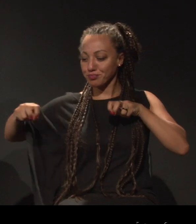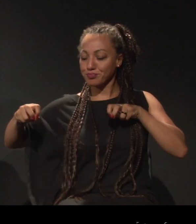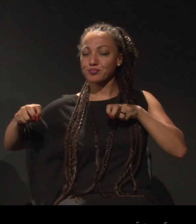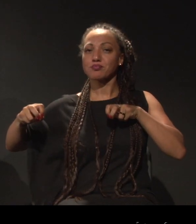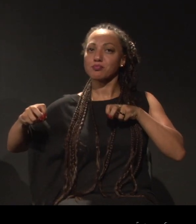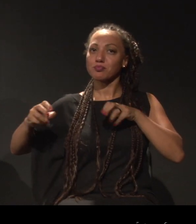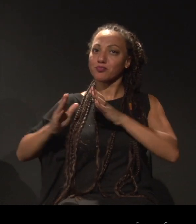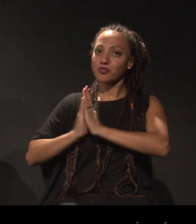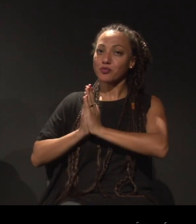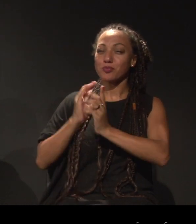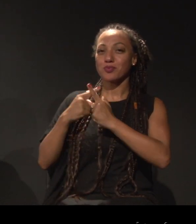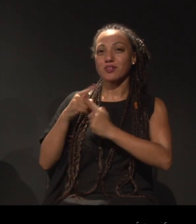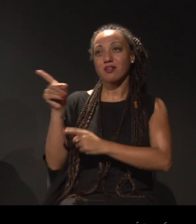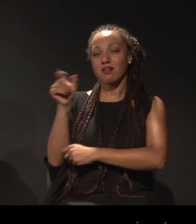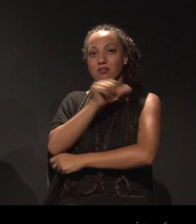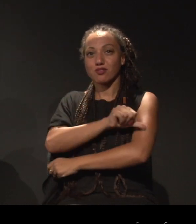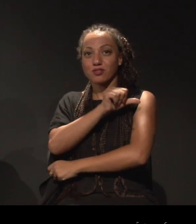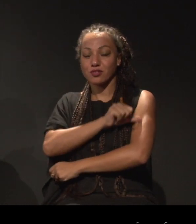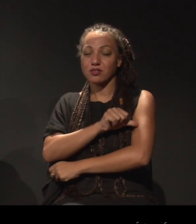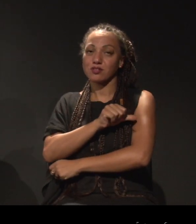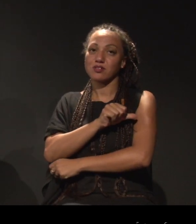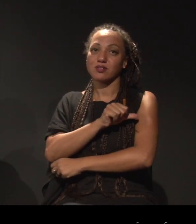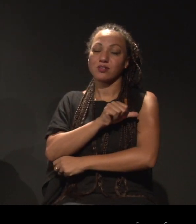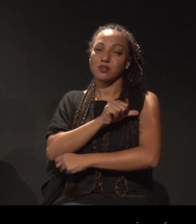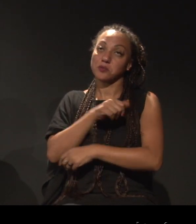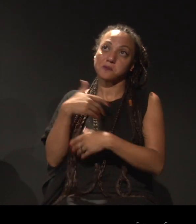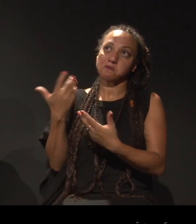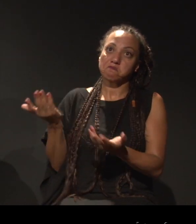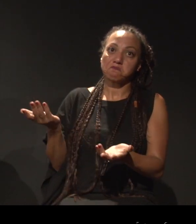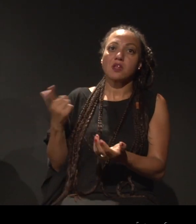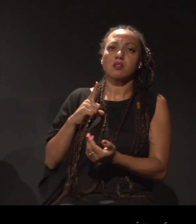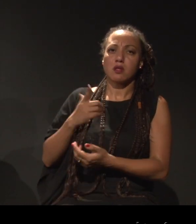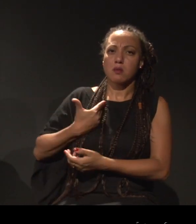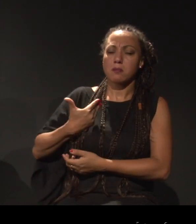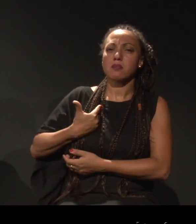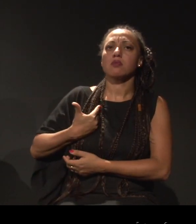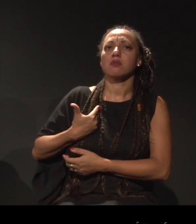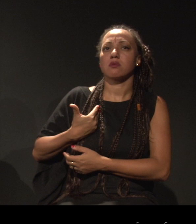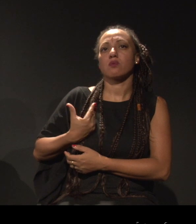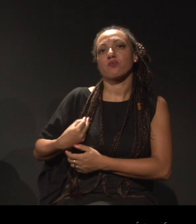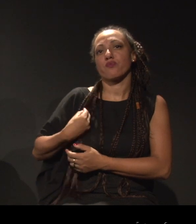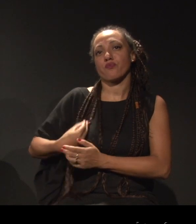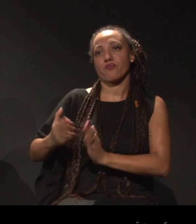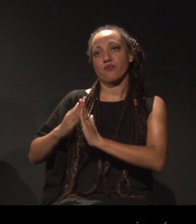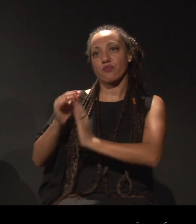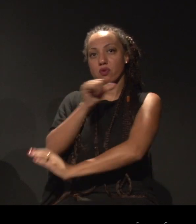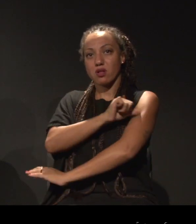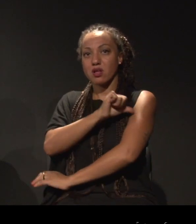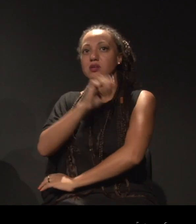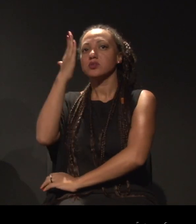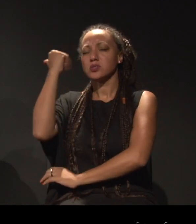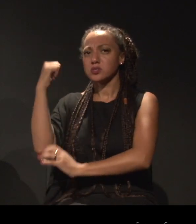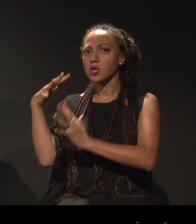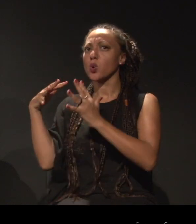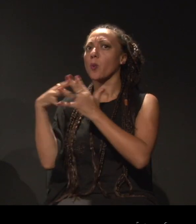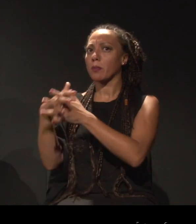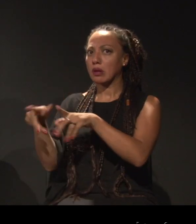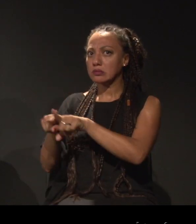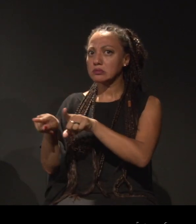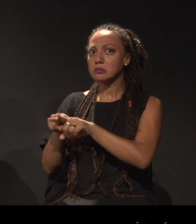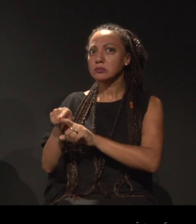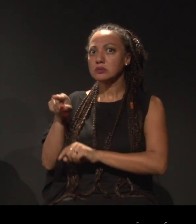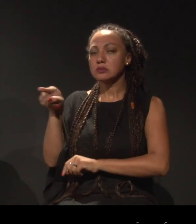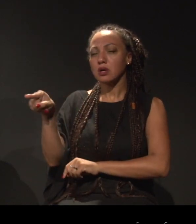meninas também, lá no Rio de Janeiro. Enfim, eu tenho amigas e amigos lá e eu sei que está bem complicado também.